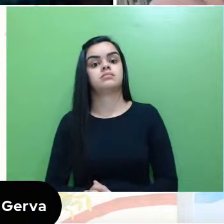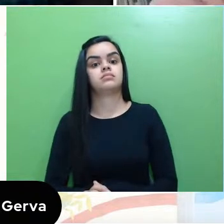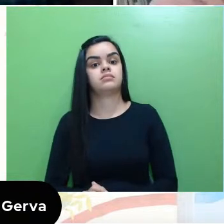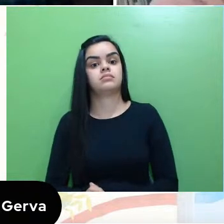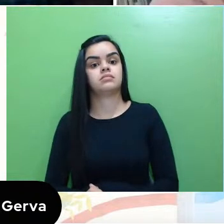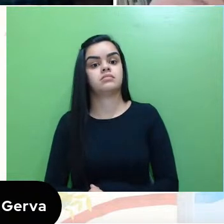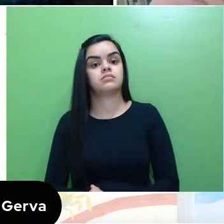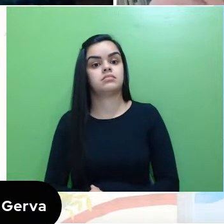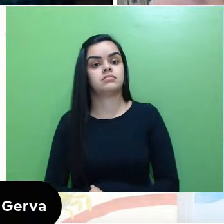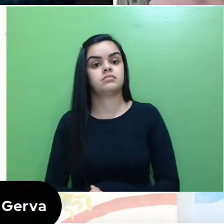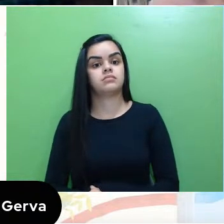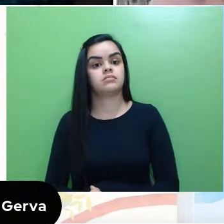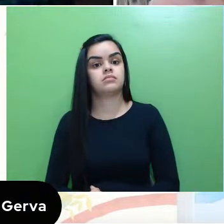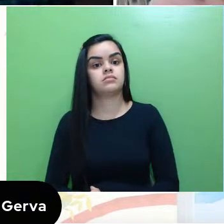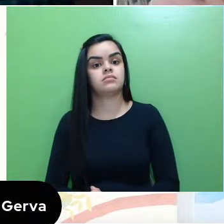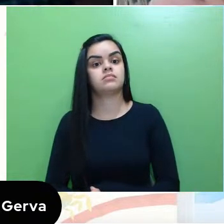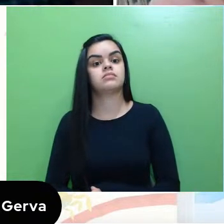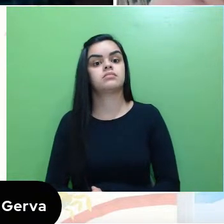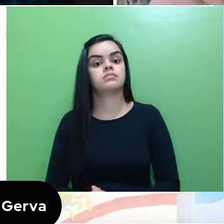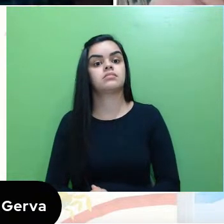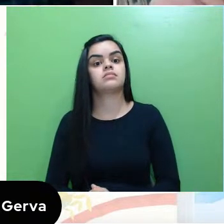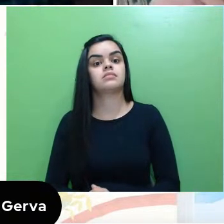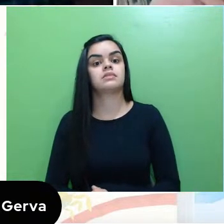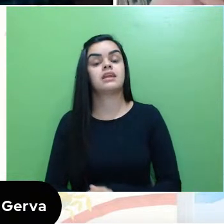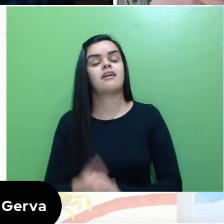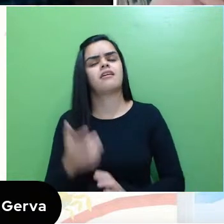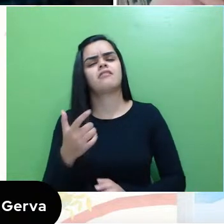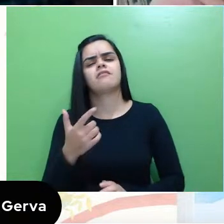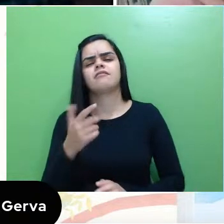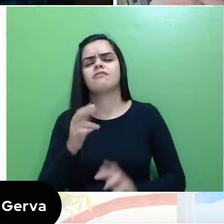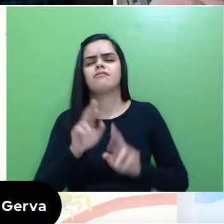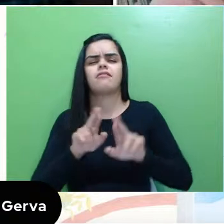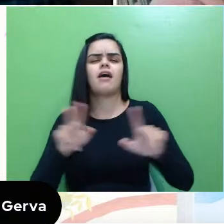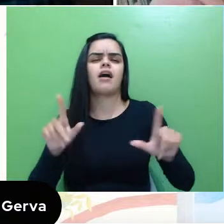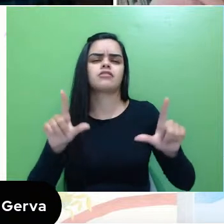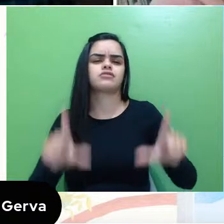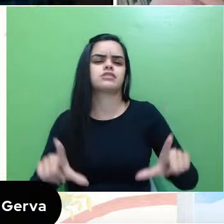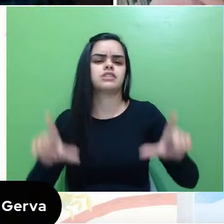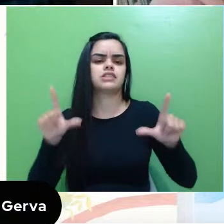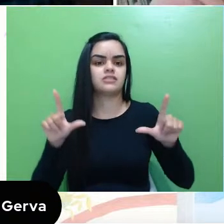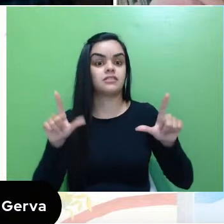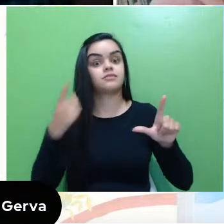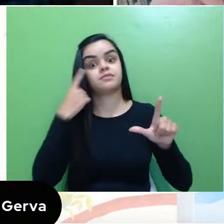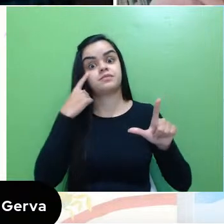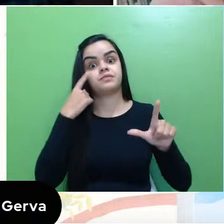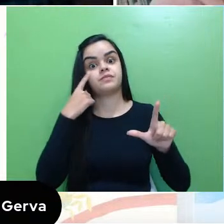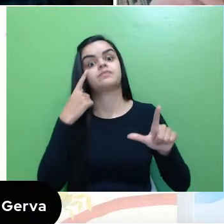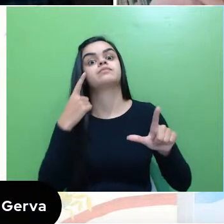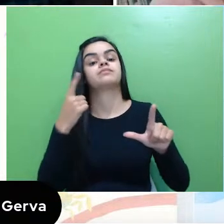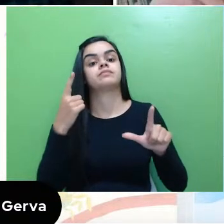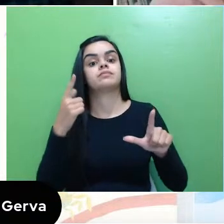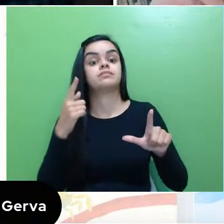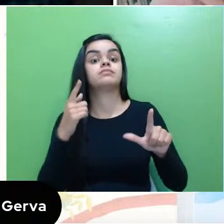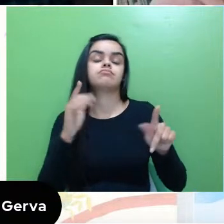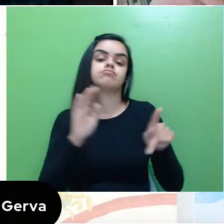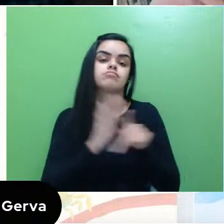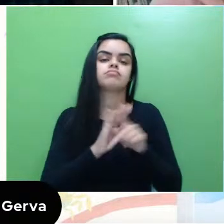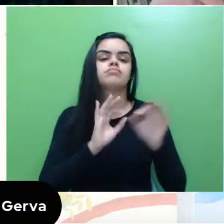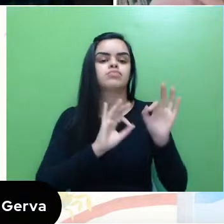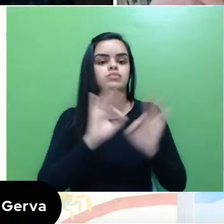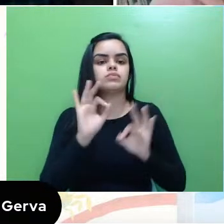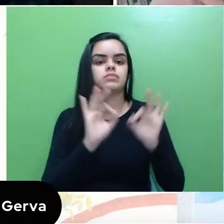na verdade, são vários os certificados, né, então vamos tentar organizar aqui os certificados possíveis